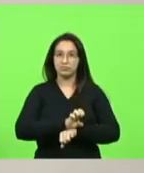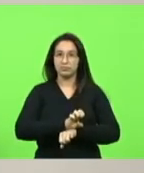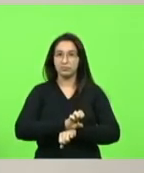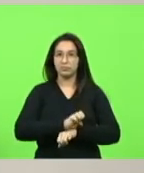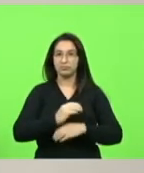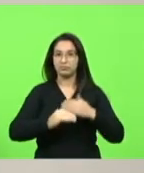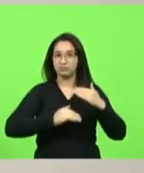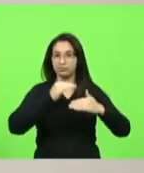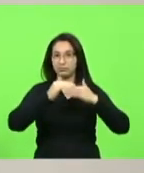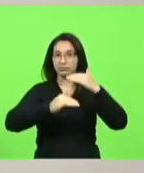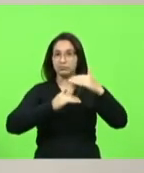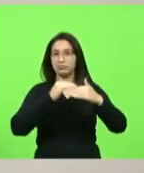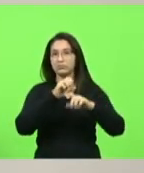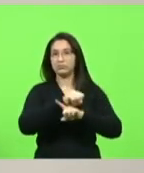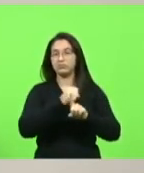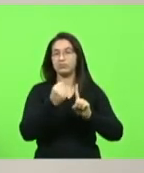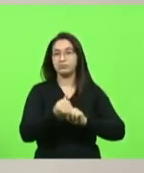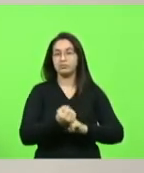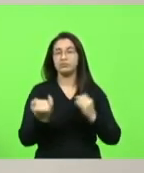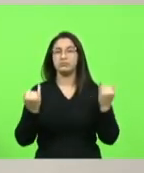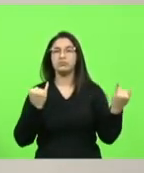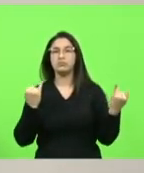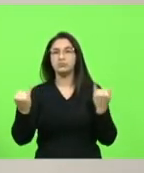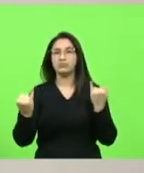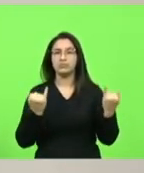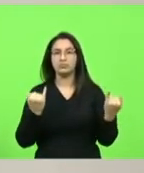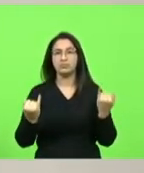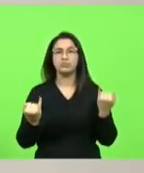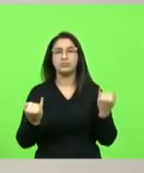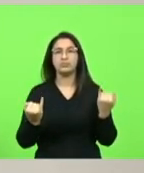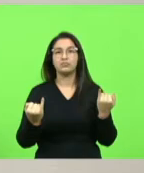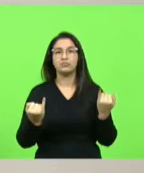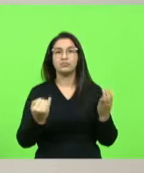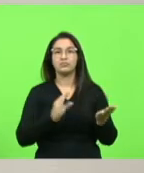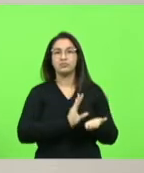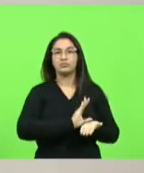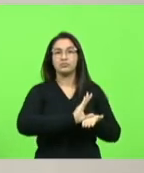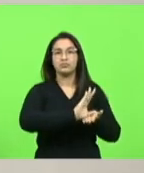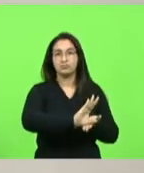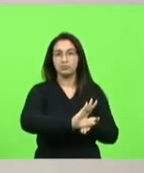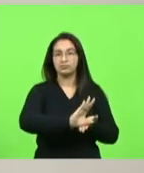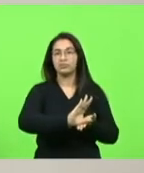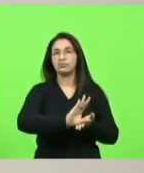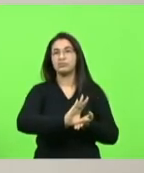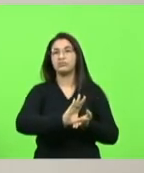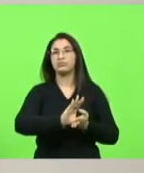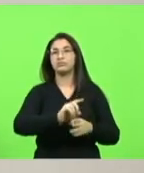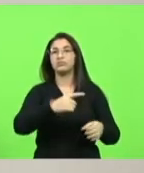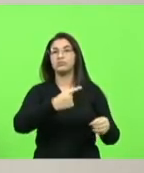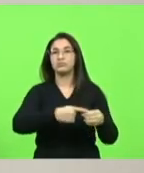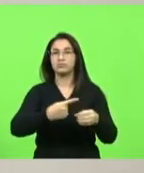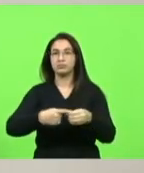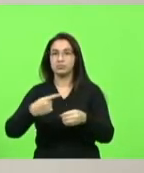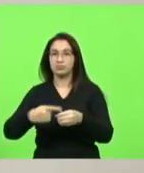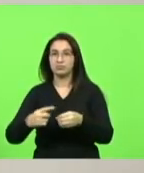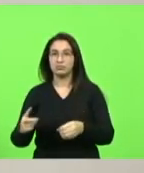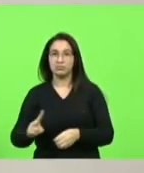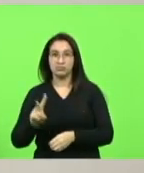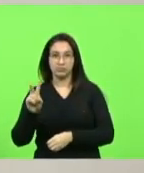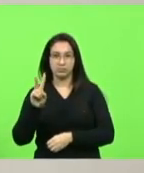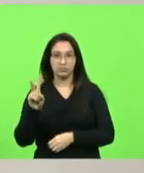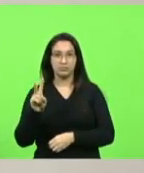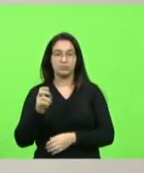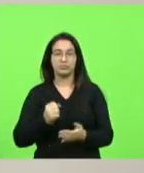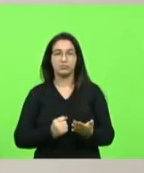desenvolvimento social informações acerca do repasse do estado aos municípios do valor das